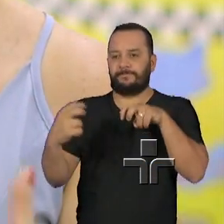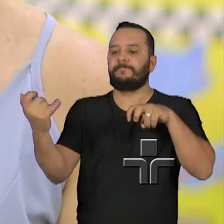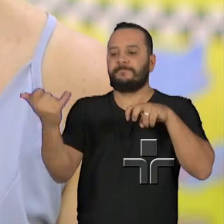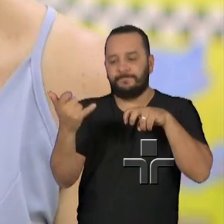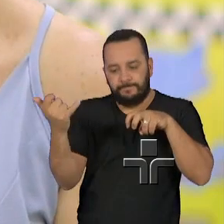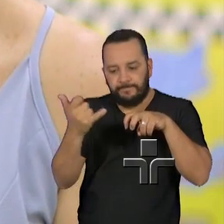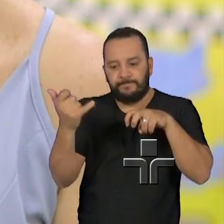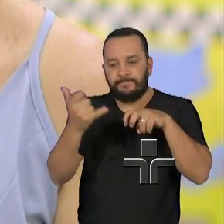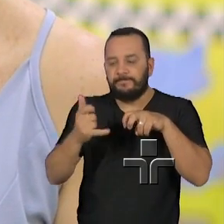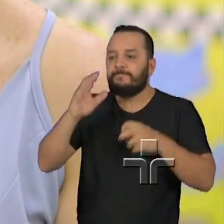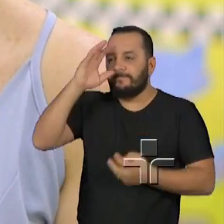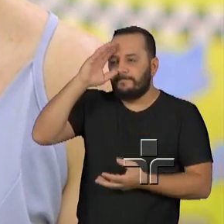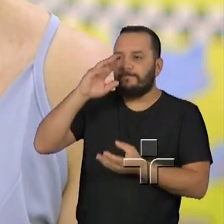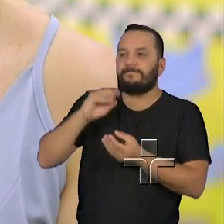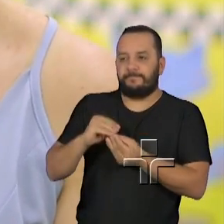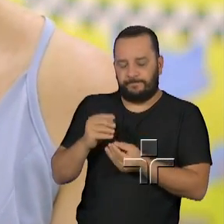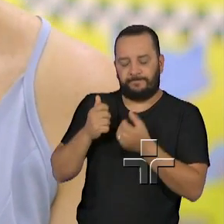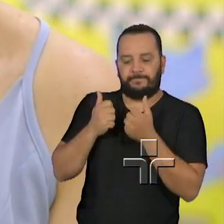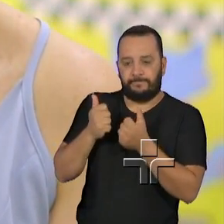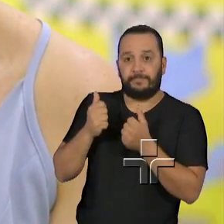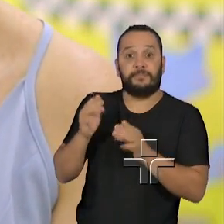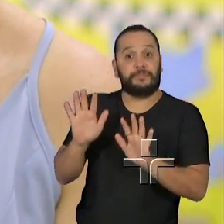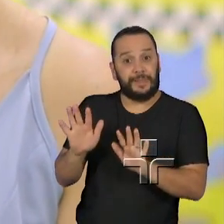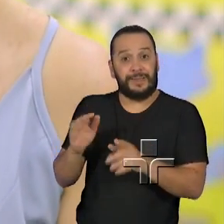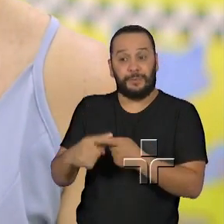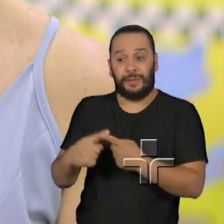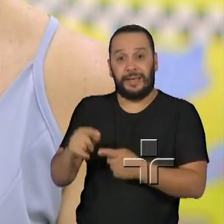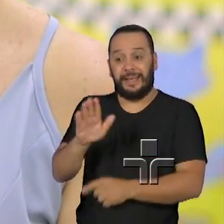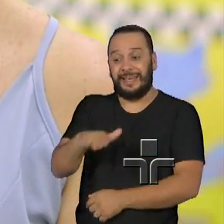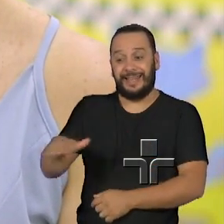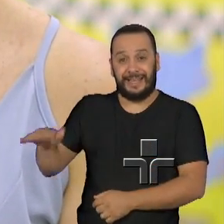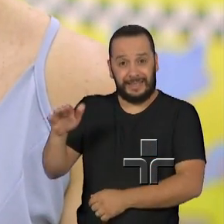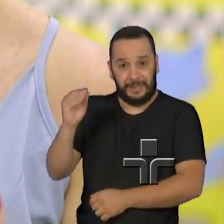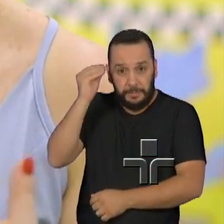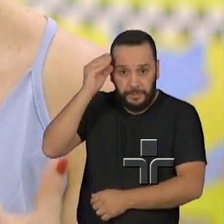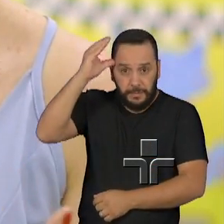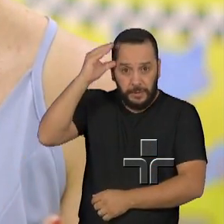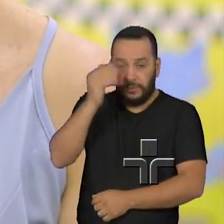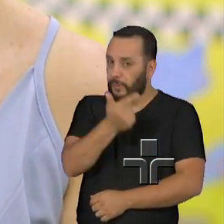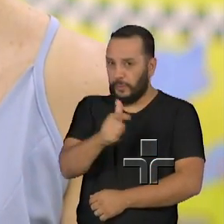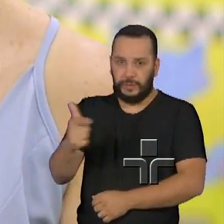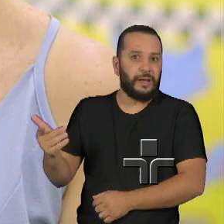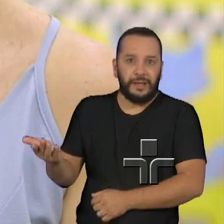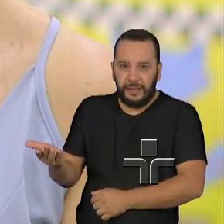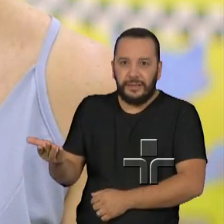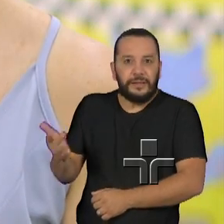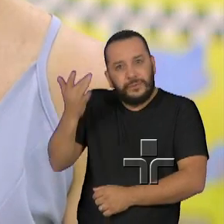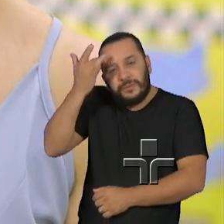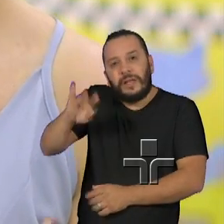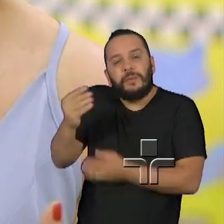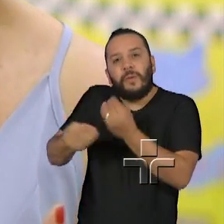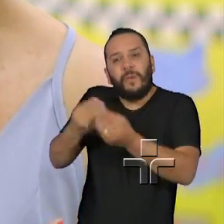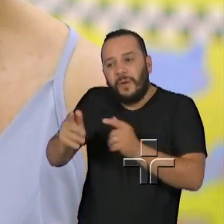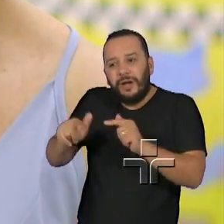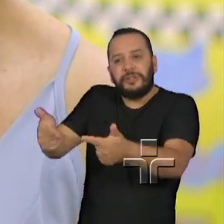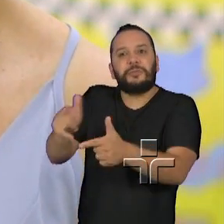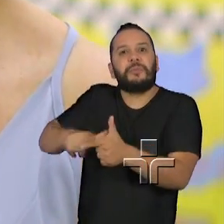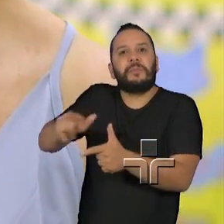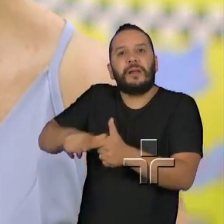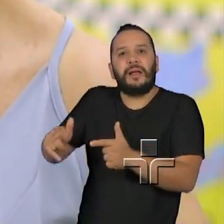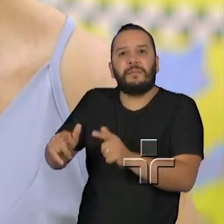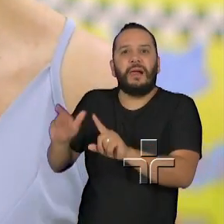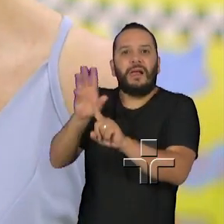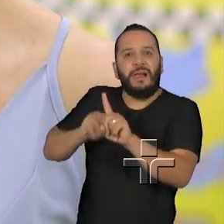considerando que essas crianças não têm maturidade emocional para lidar com o problema, considerando que essas